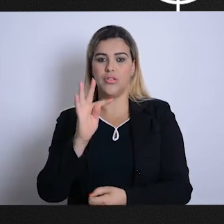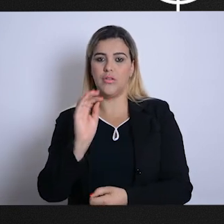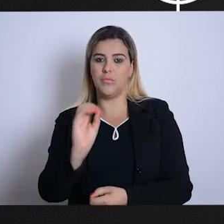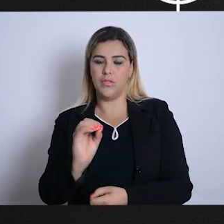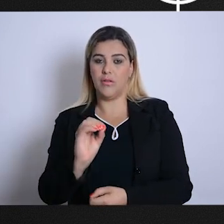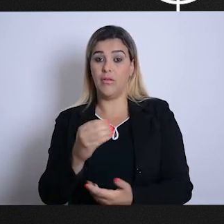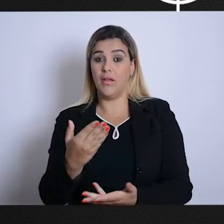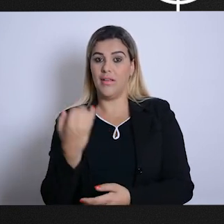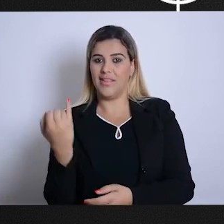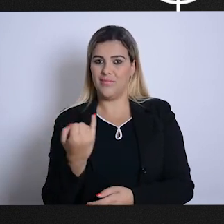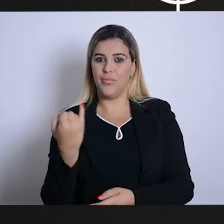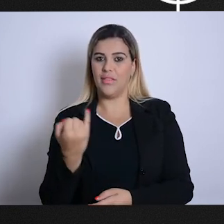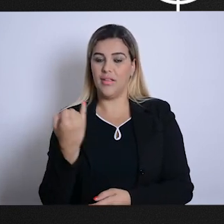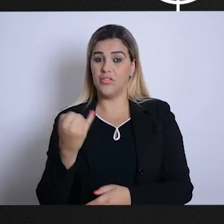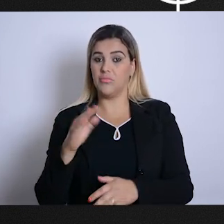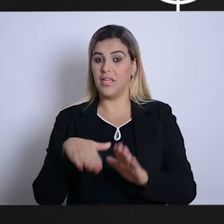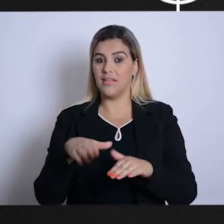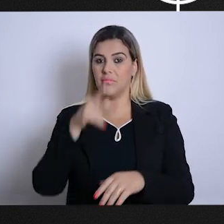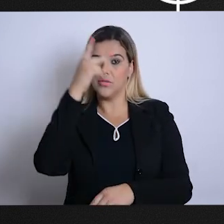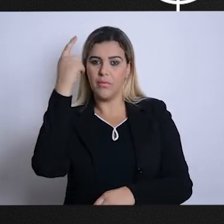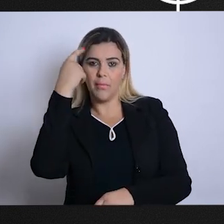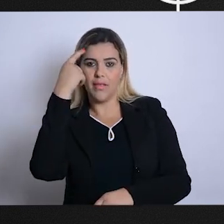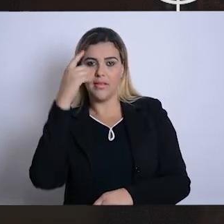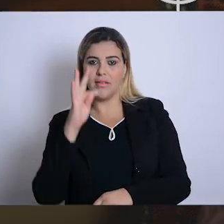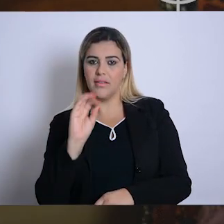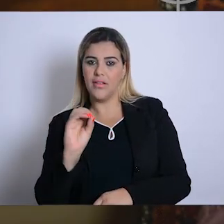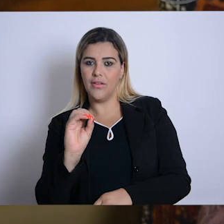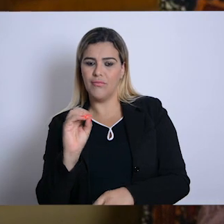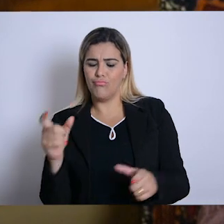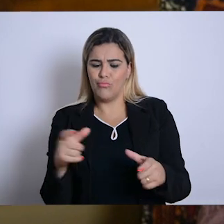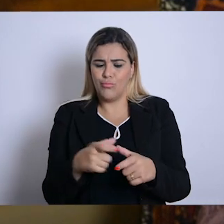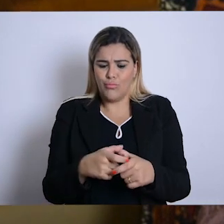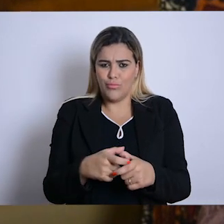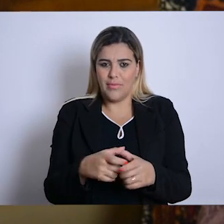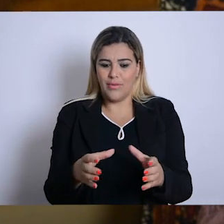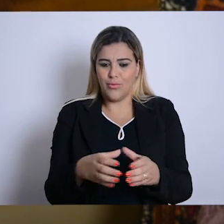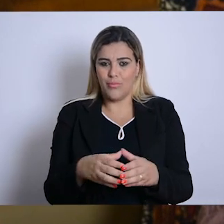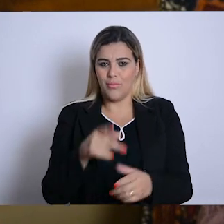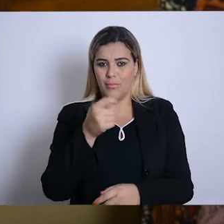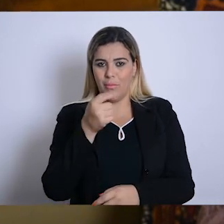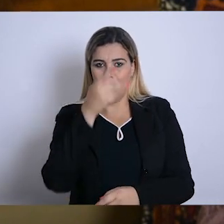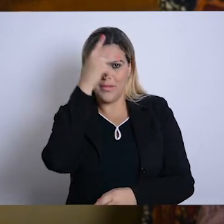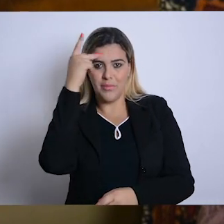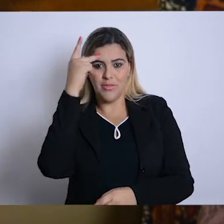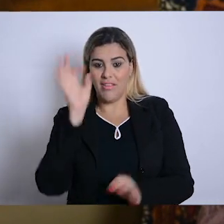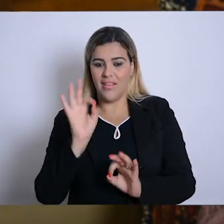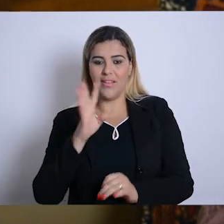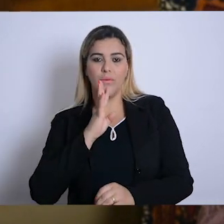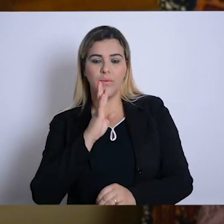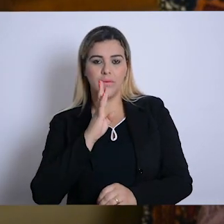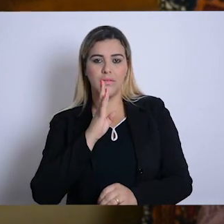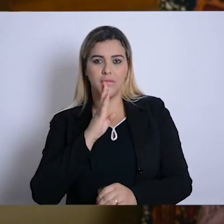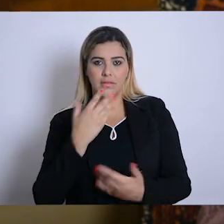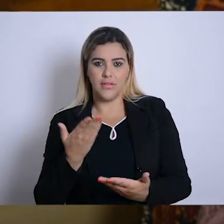importante, porque às vezes a pessoa achava que a terapia ocupacional era pequenininha, era num grupo pequeno e desconhecia. Nós estamos falando de uma